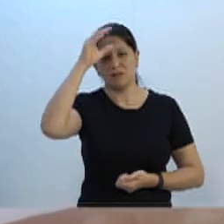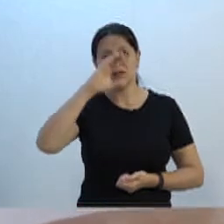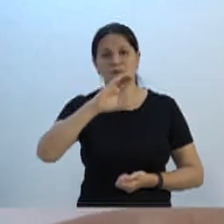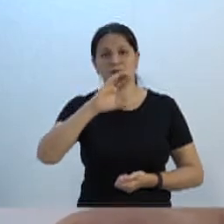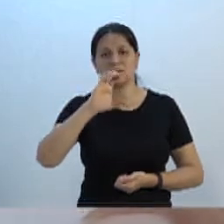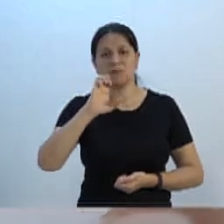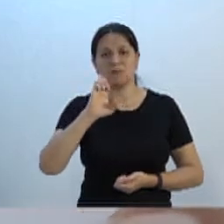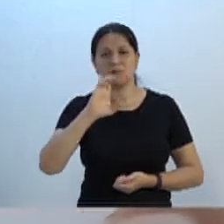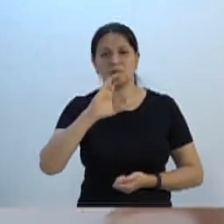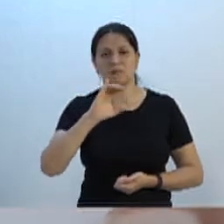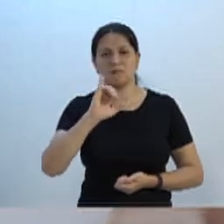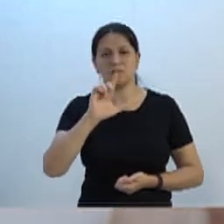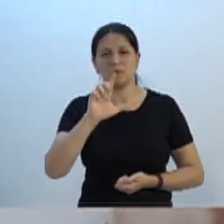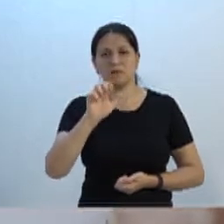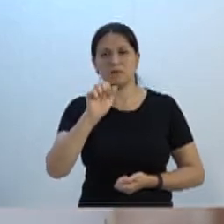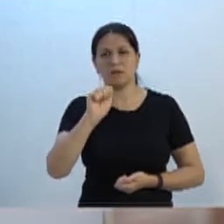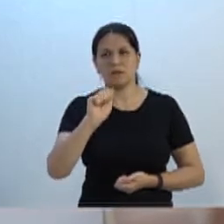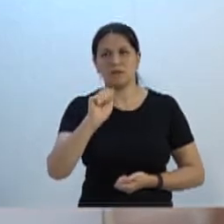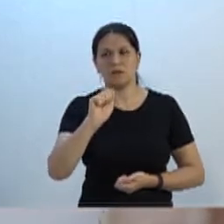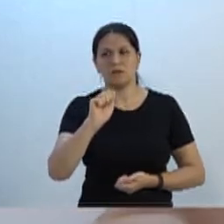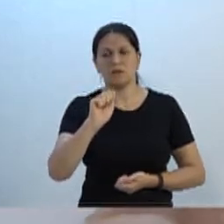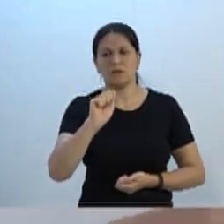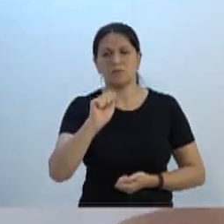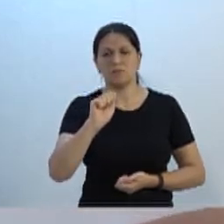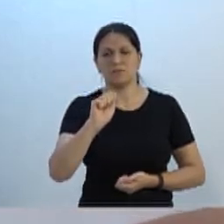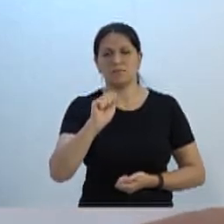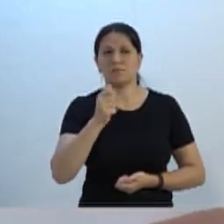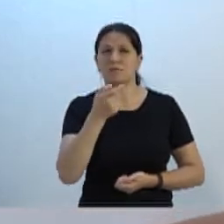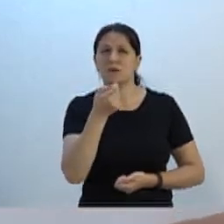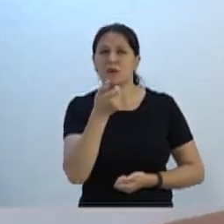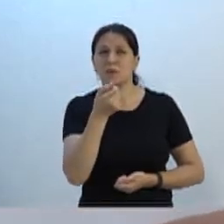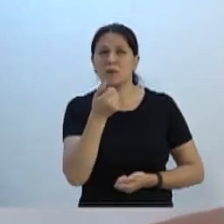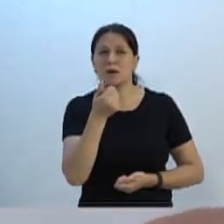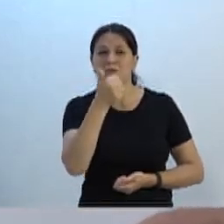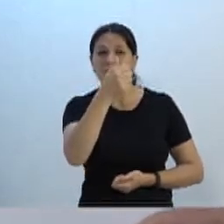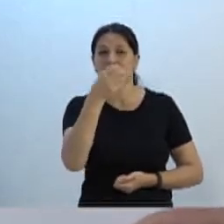dá quase um século.